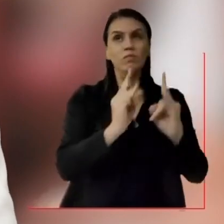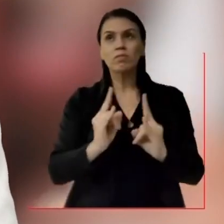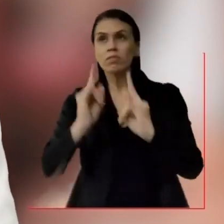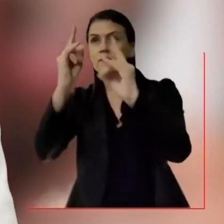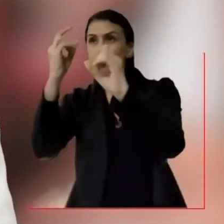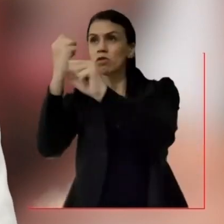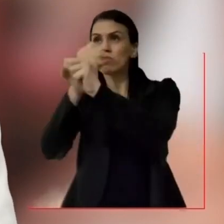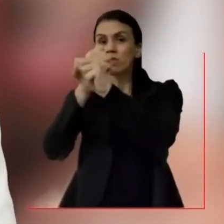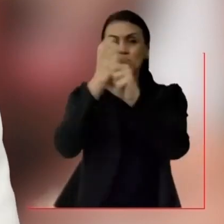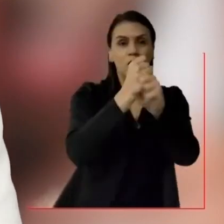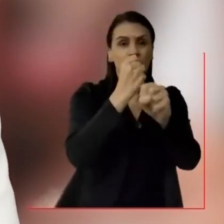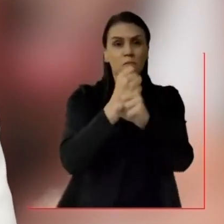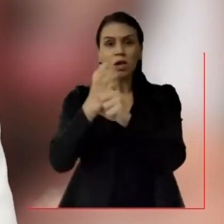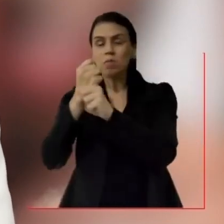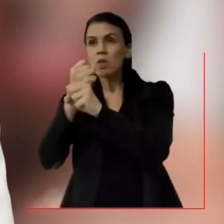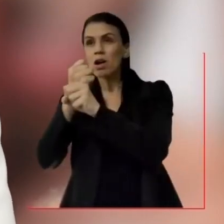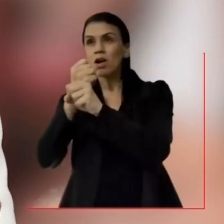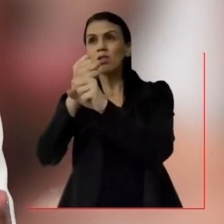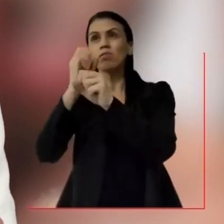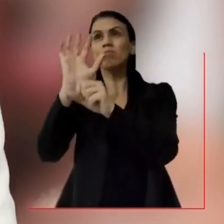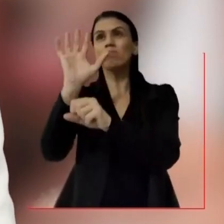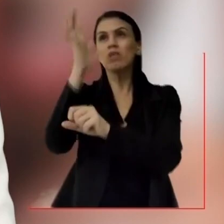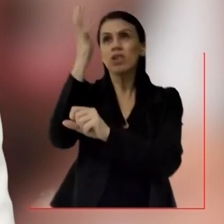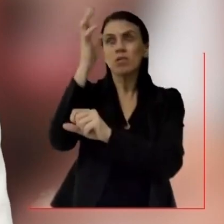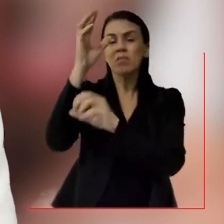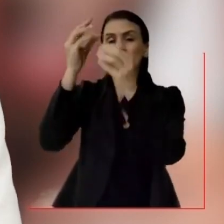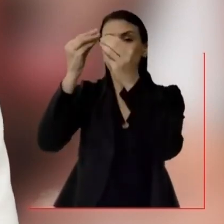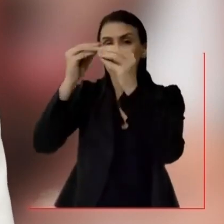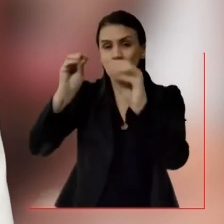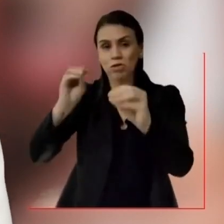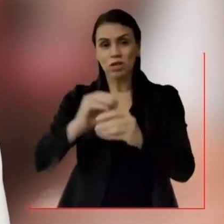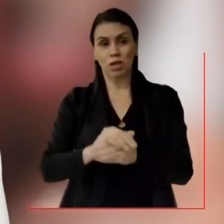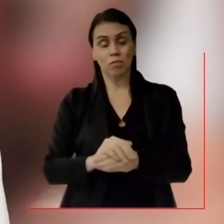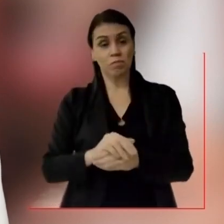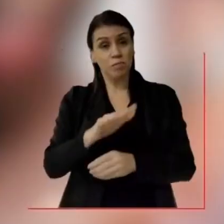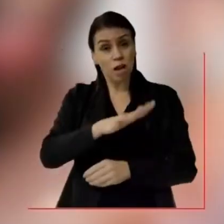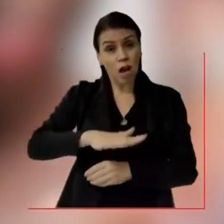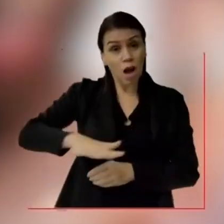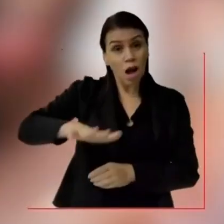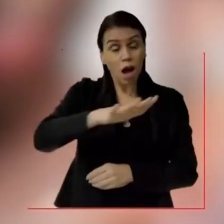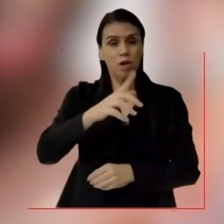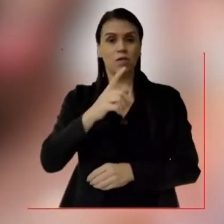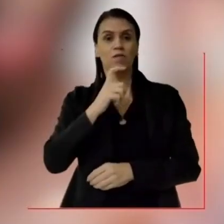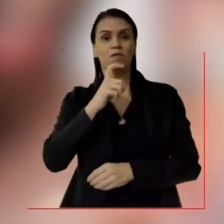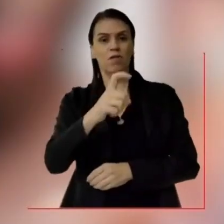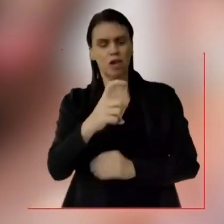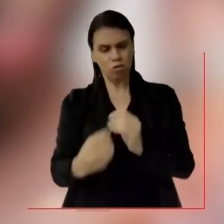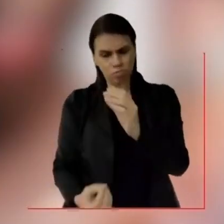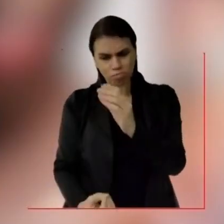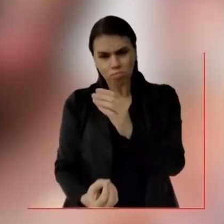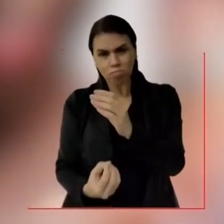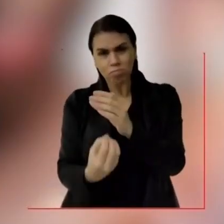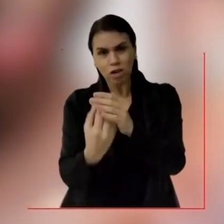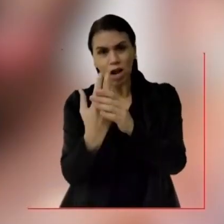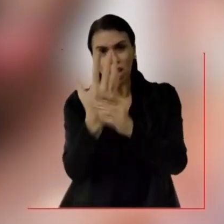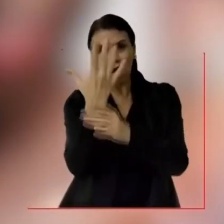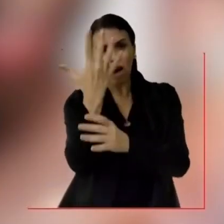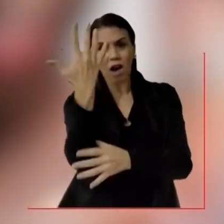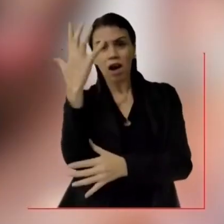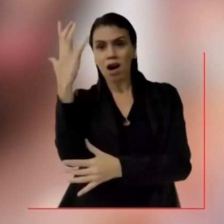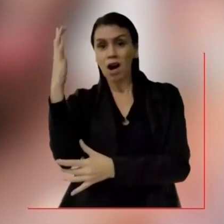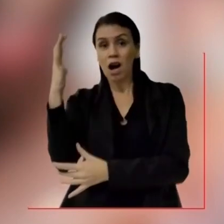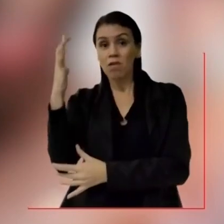combater o impacto das construções verticais no microclima. Vamos ampliar as áreas verdes,